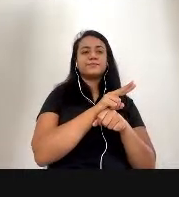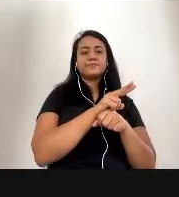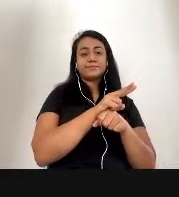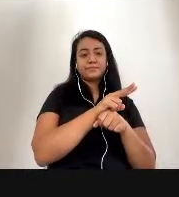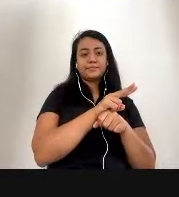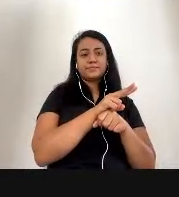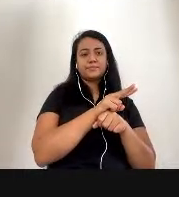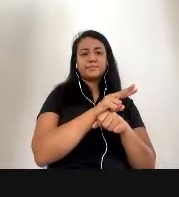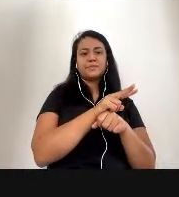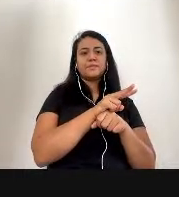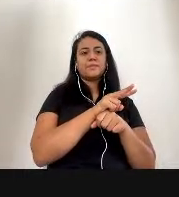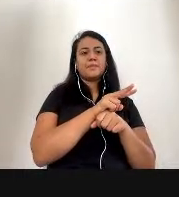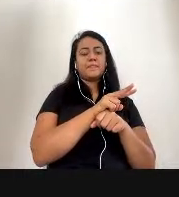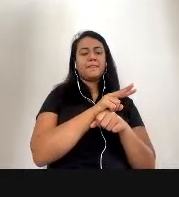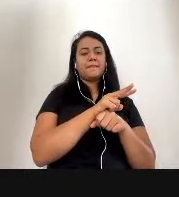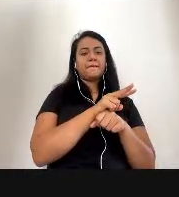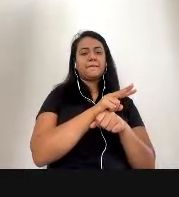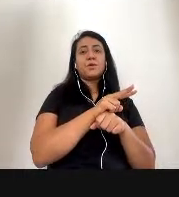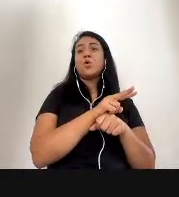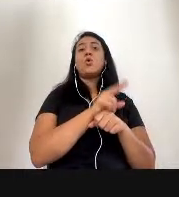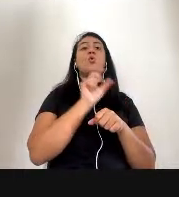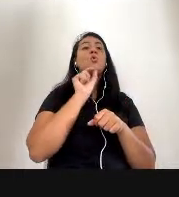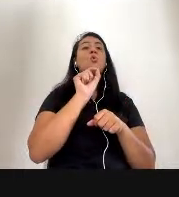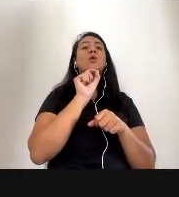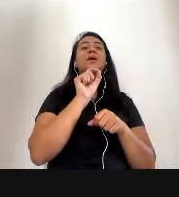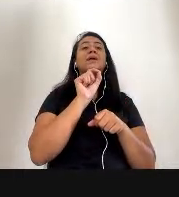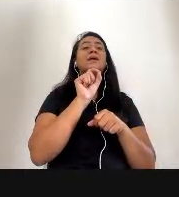O que é não...